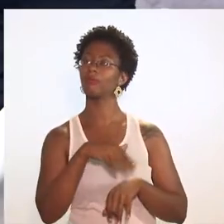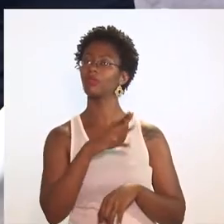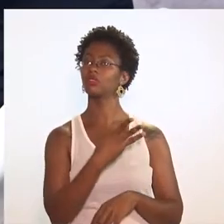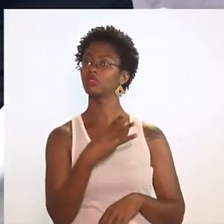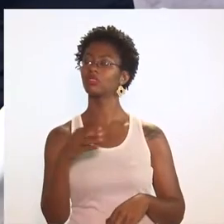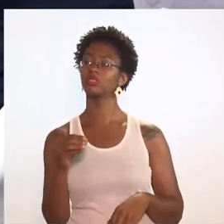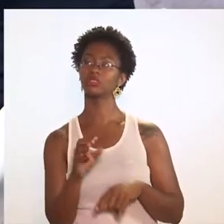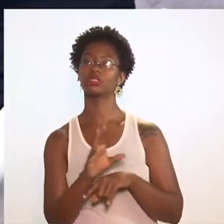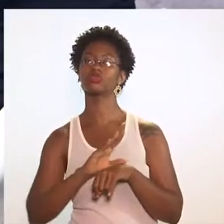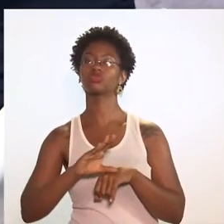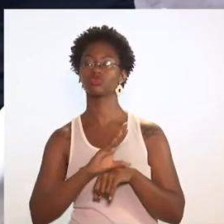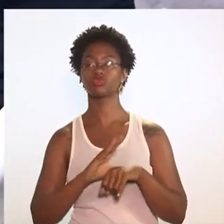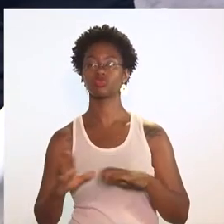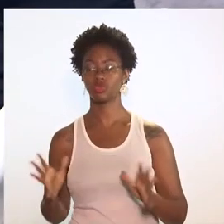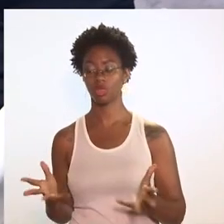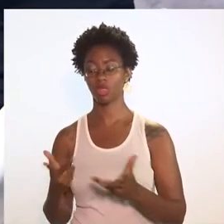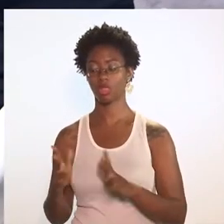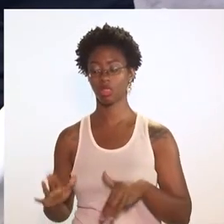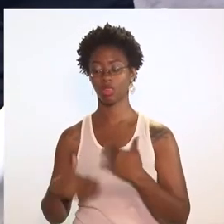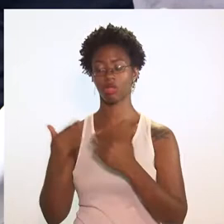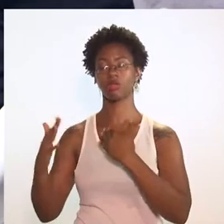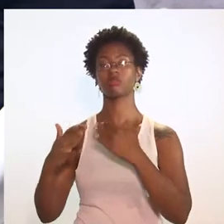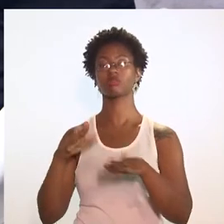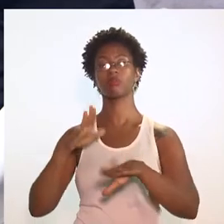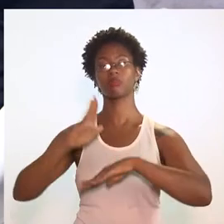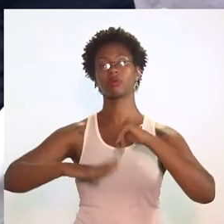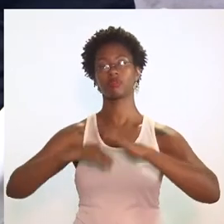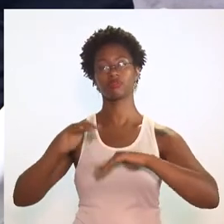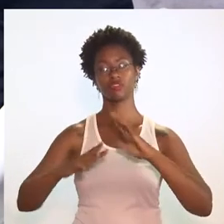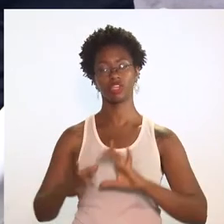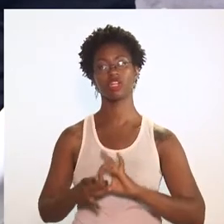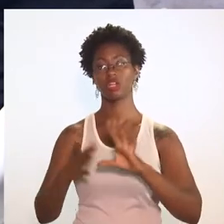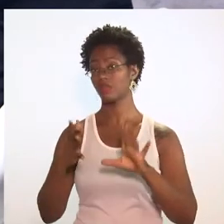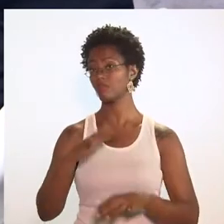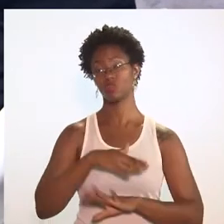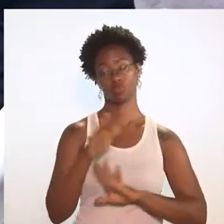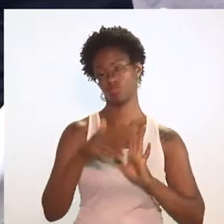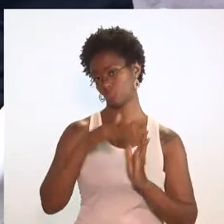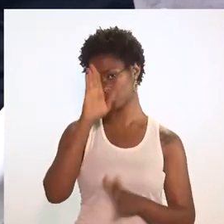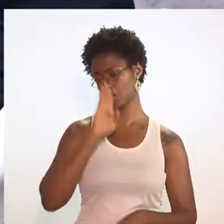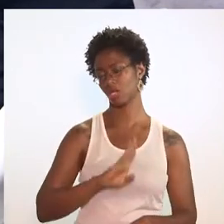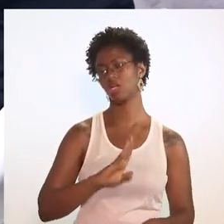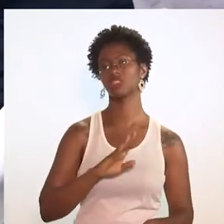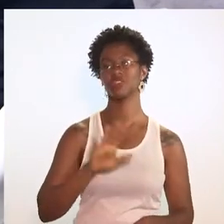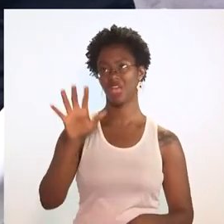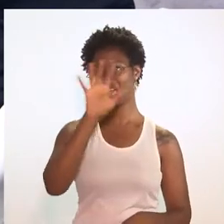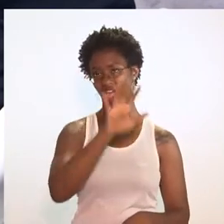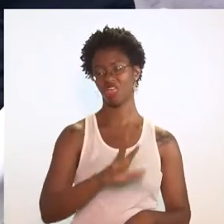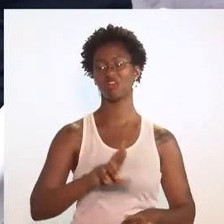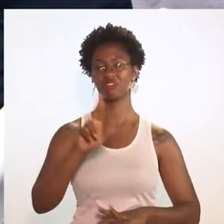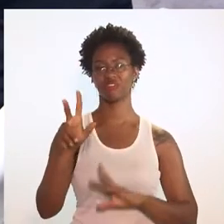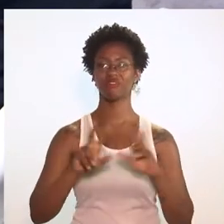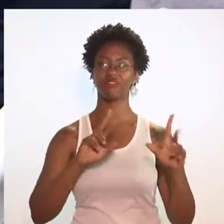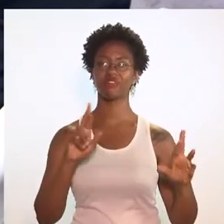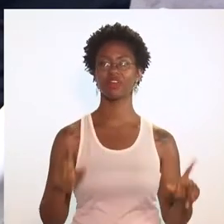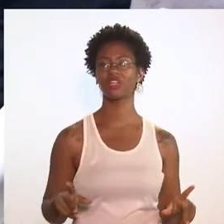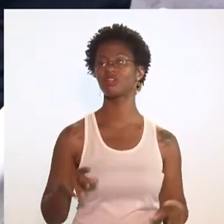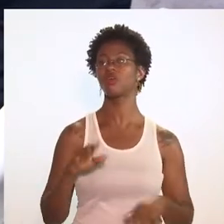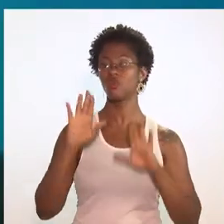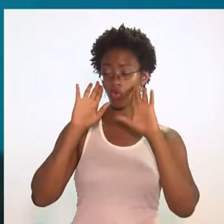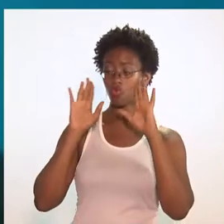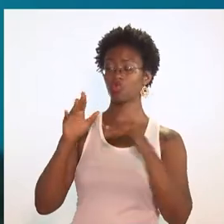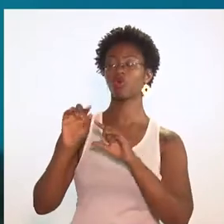lá. Tem mais de 300 cursos de requalificação profissional disponíveis também, gratuitamente. Diferentes áreas,